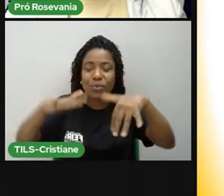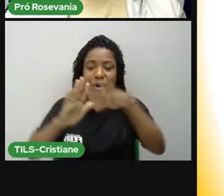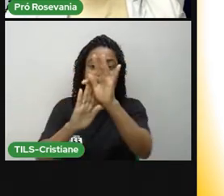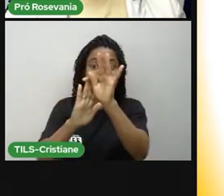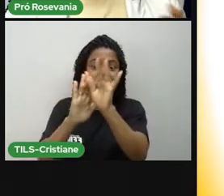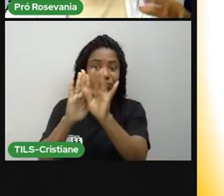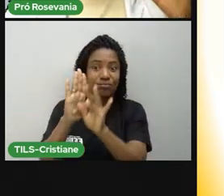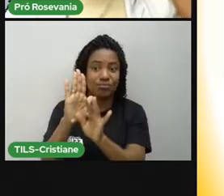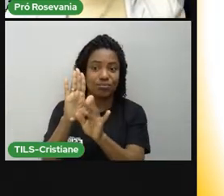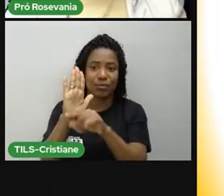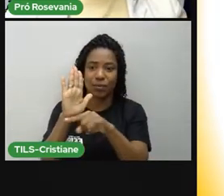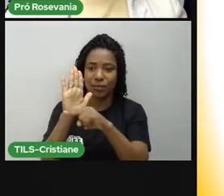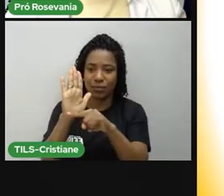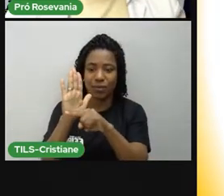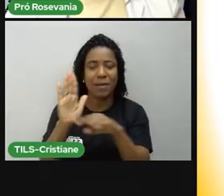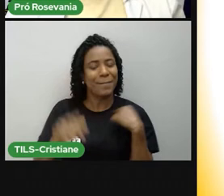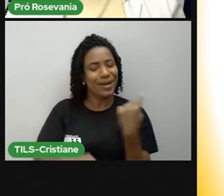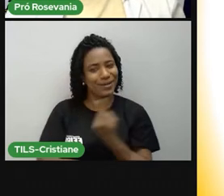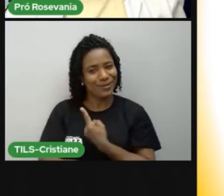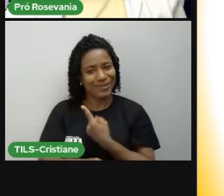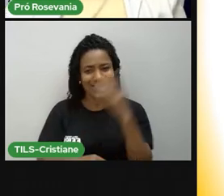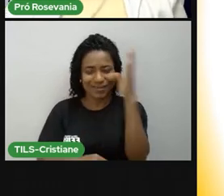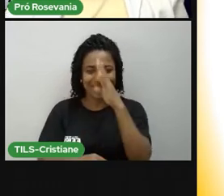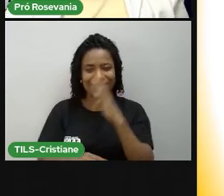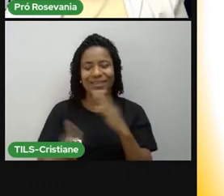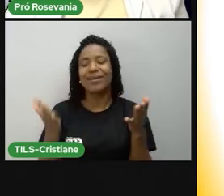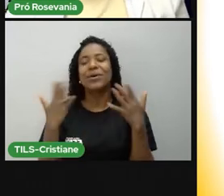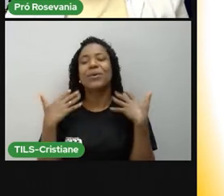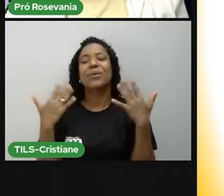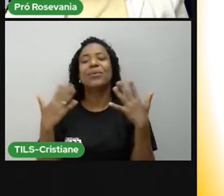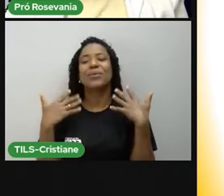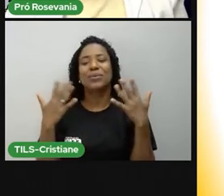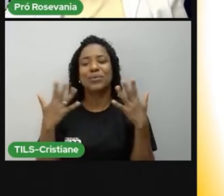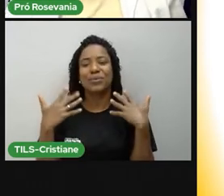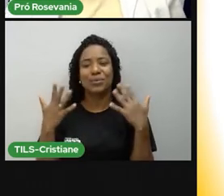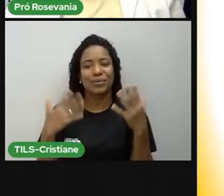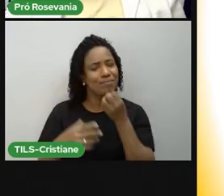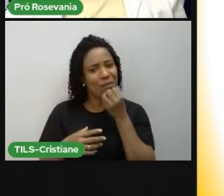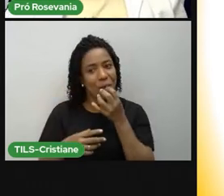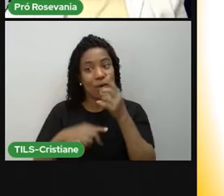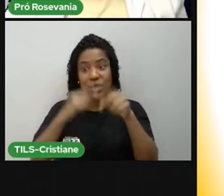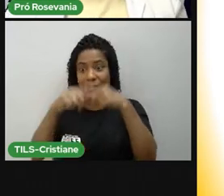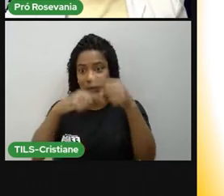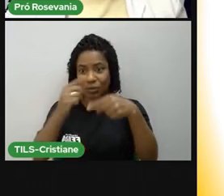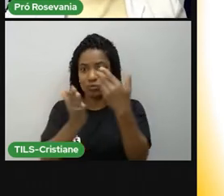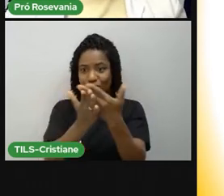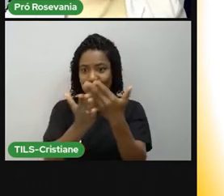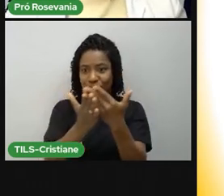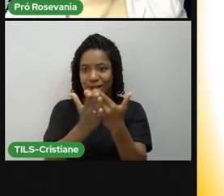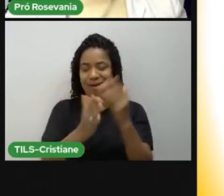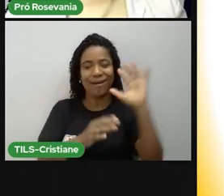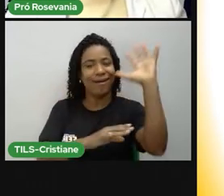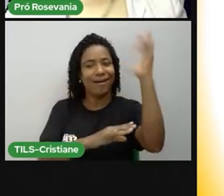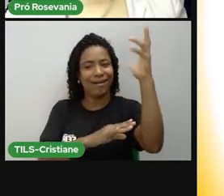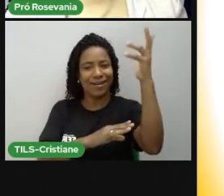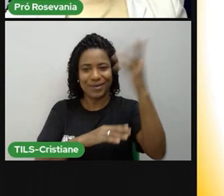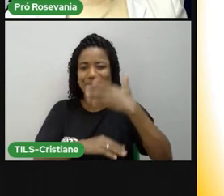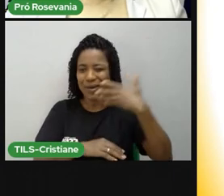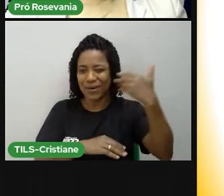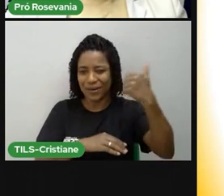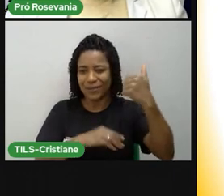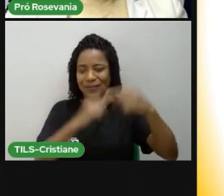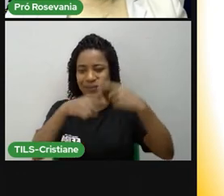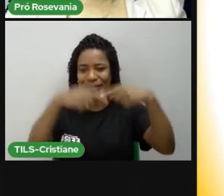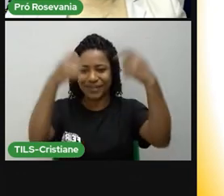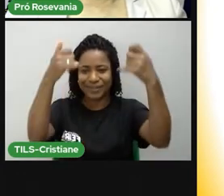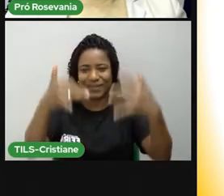já não é tanto assim. Mas isso aí deixa para quando a gente estiver estudando o clima, que vocês vão entender melhor. E esse período aqui? Não é